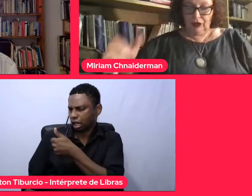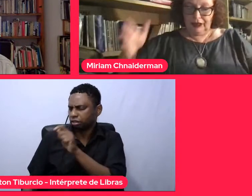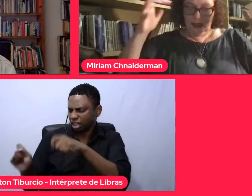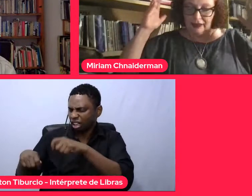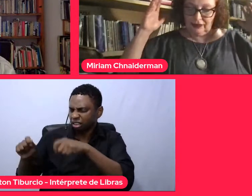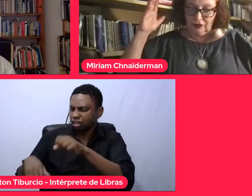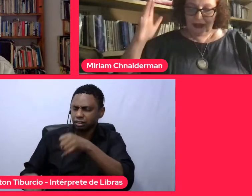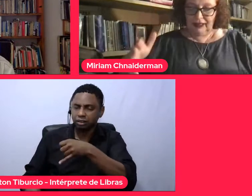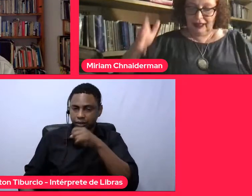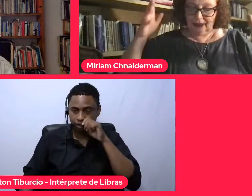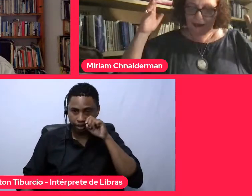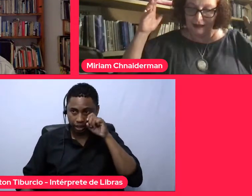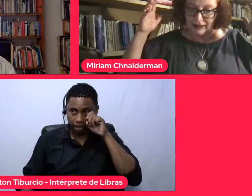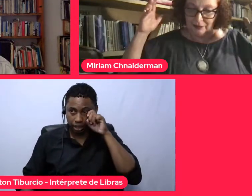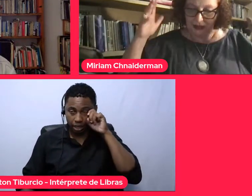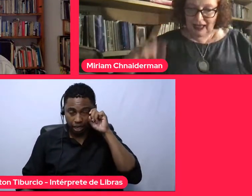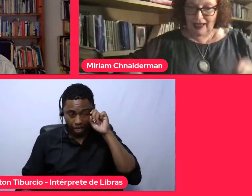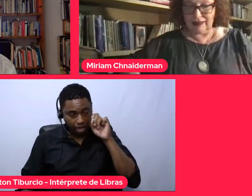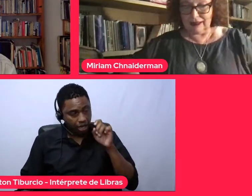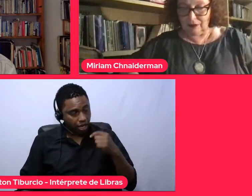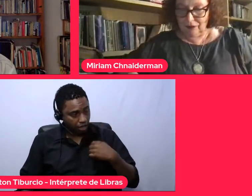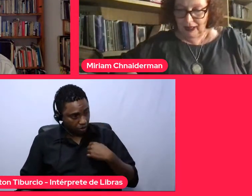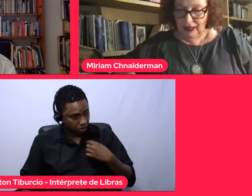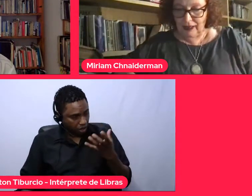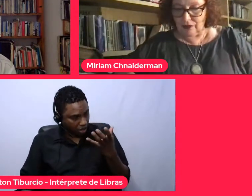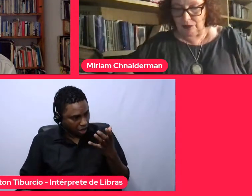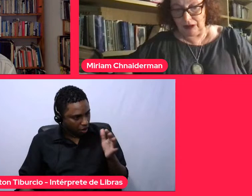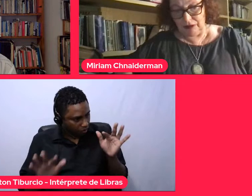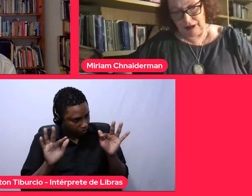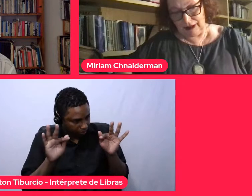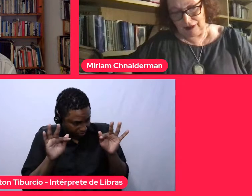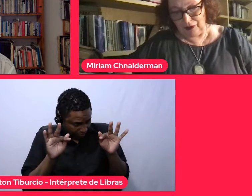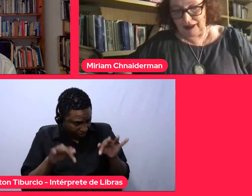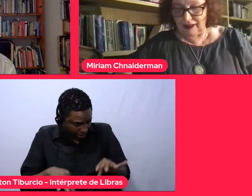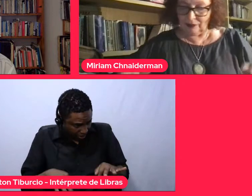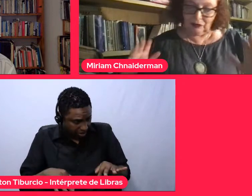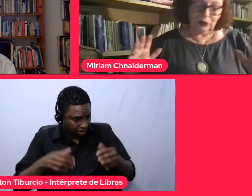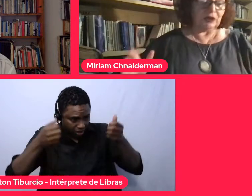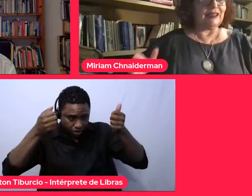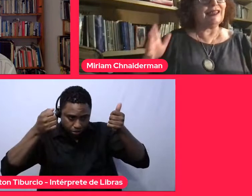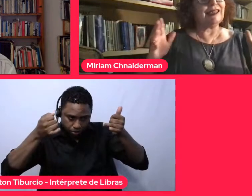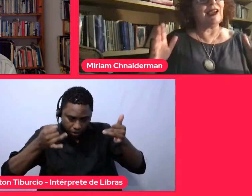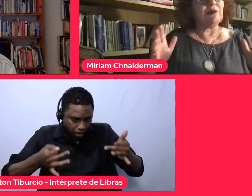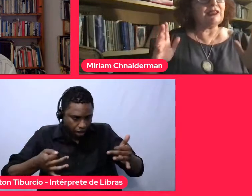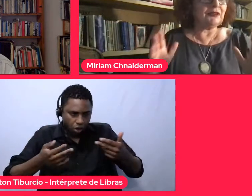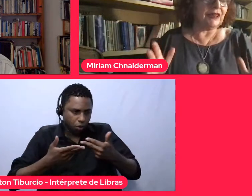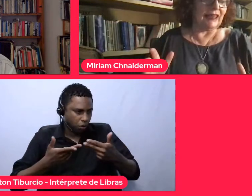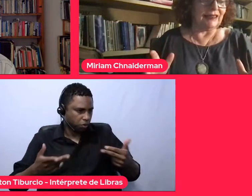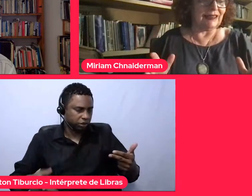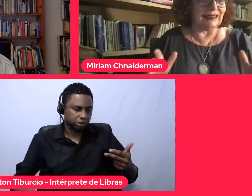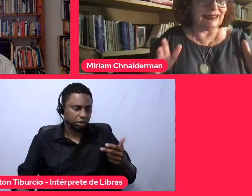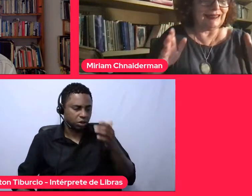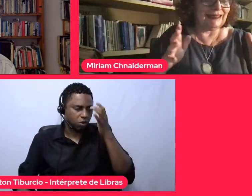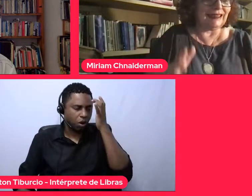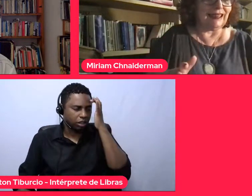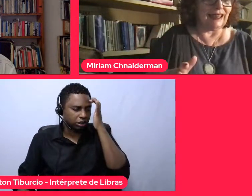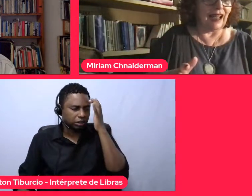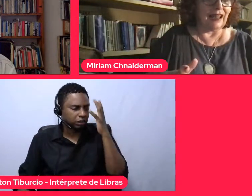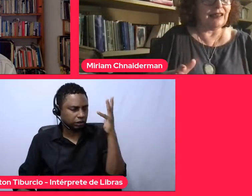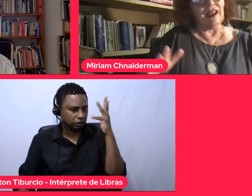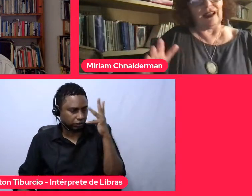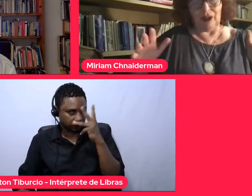Eu queria terminar sem falar de uma coisa que eu achei muito linda que é uma diferença entre